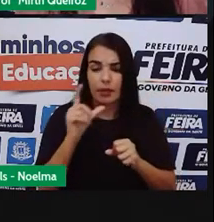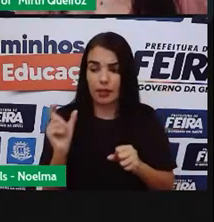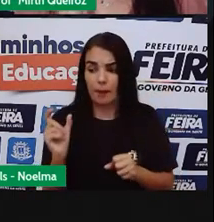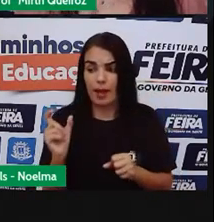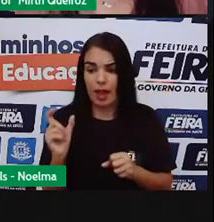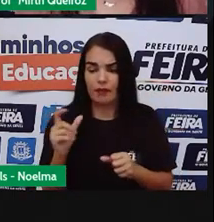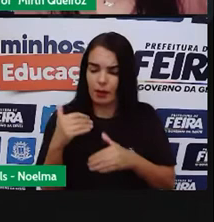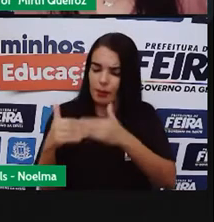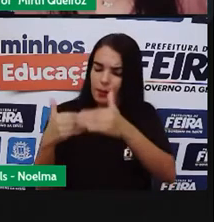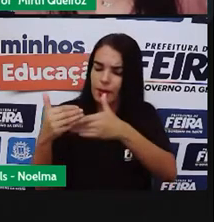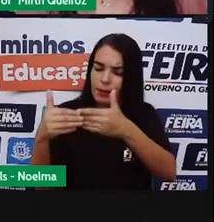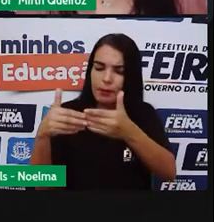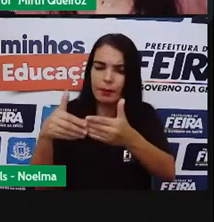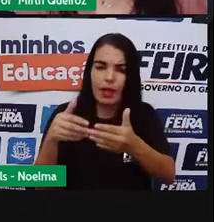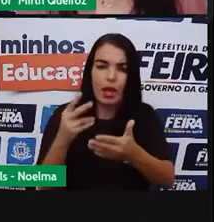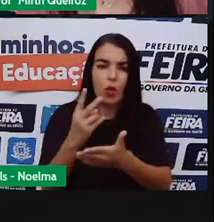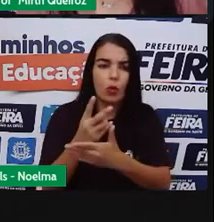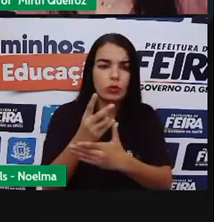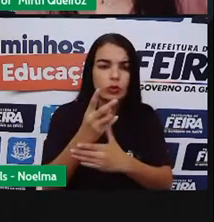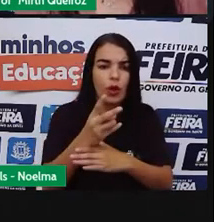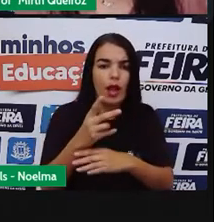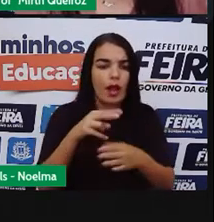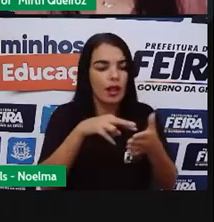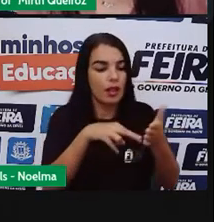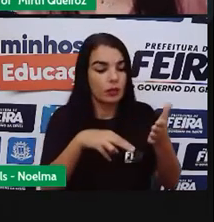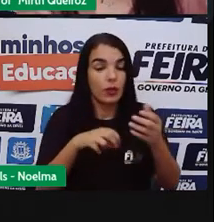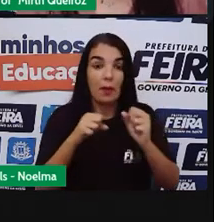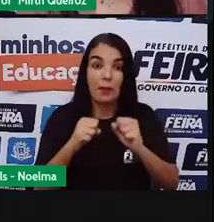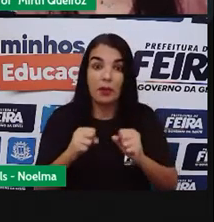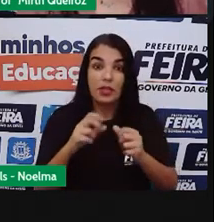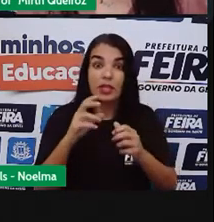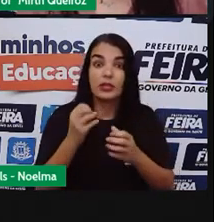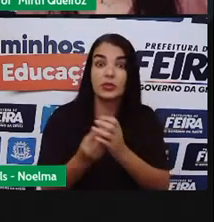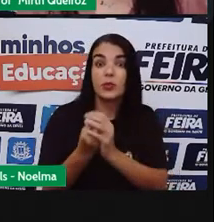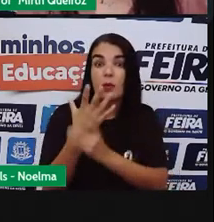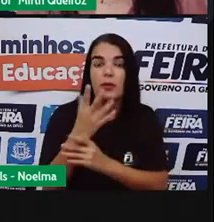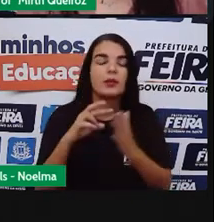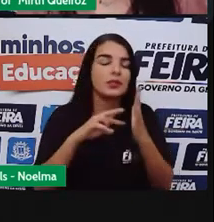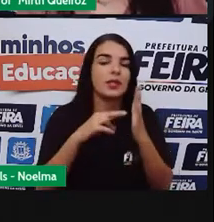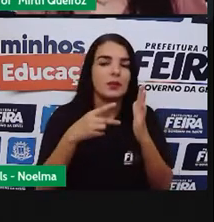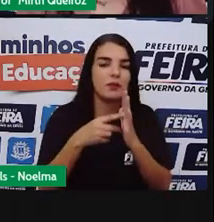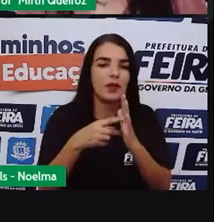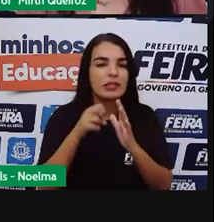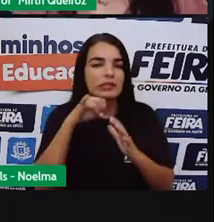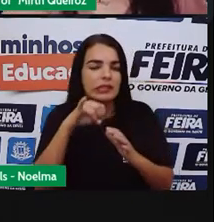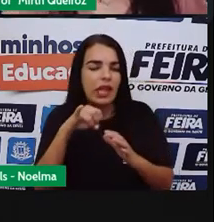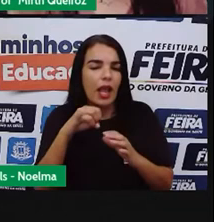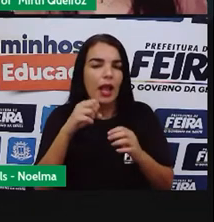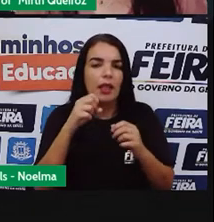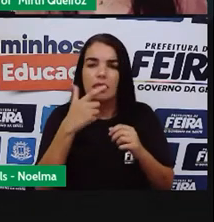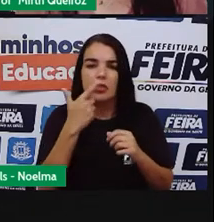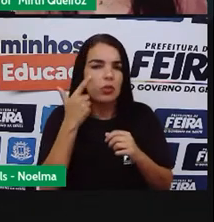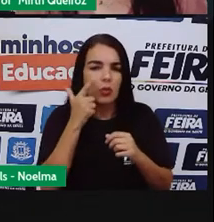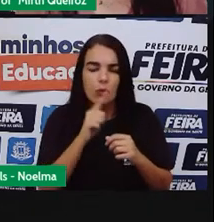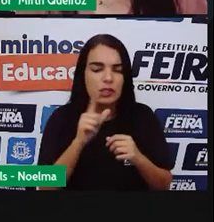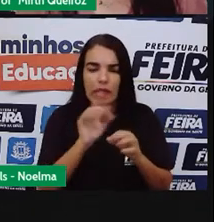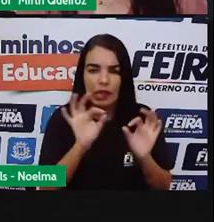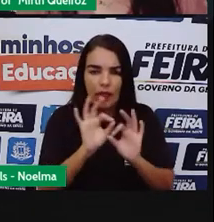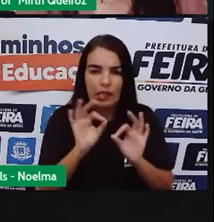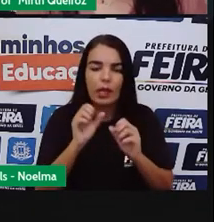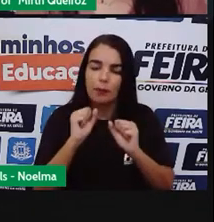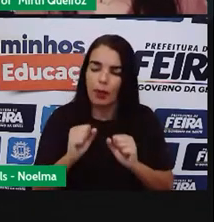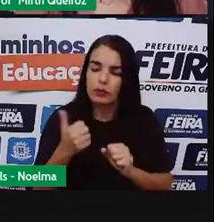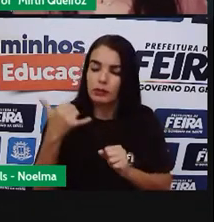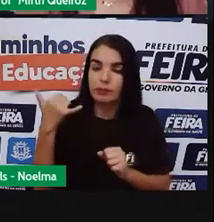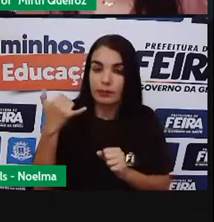que ela significa, mesmo sem utilizar o dicionário. Mas vão fazendo aí a marcação. Caso isso não aconteça, após vocês realizarem